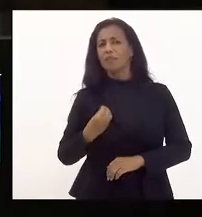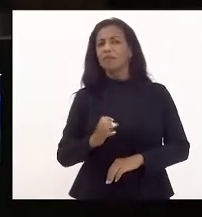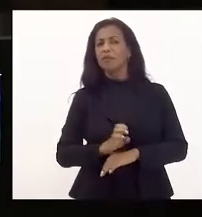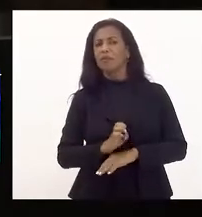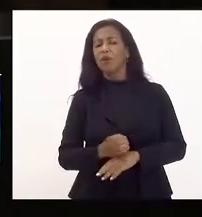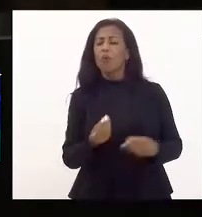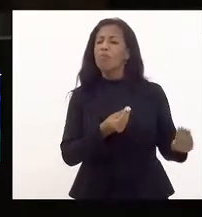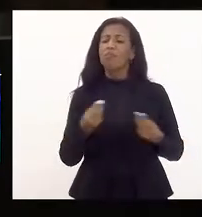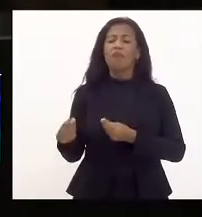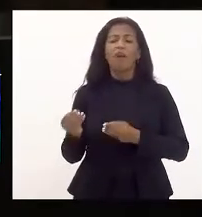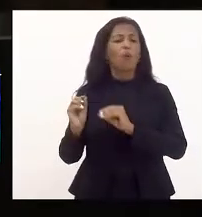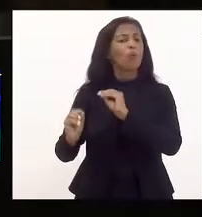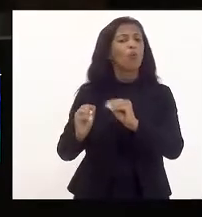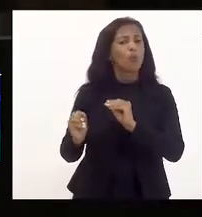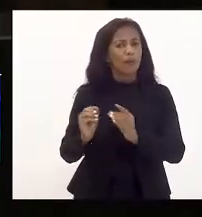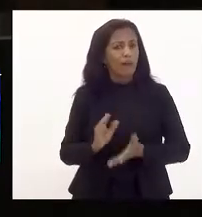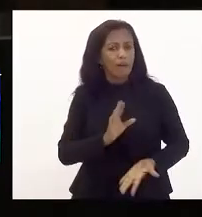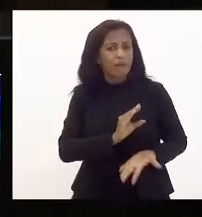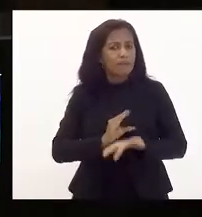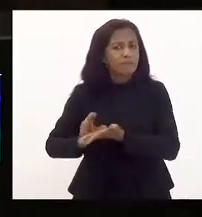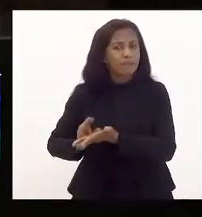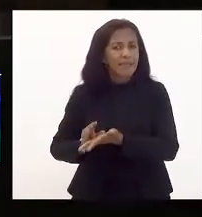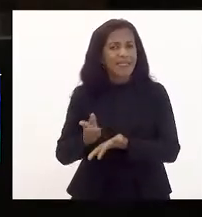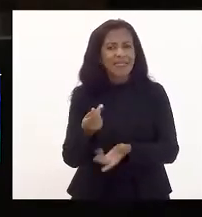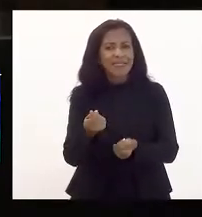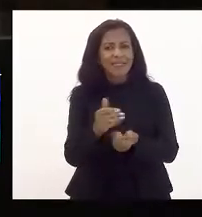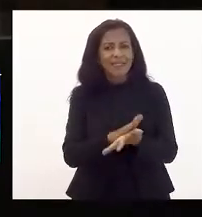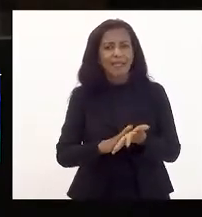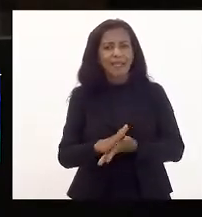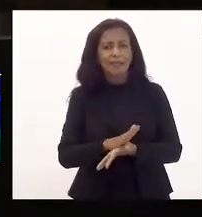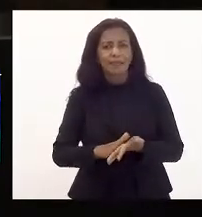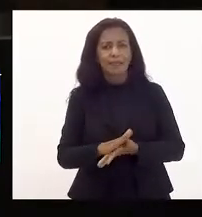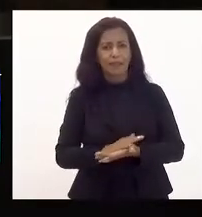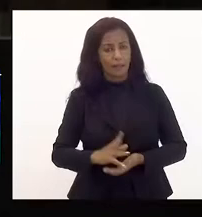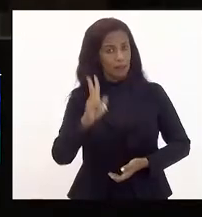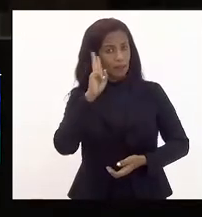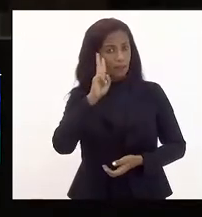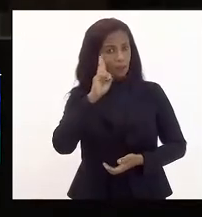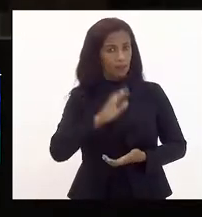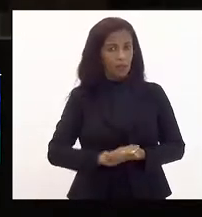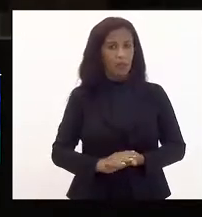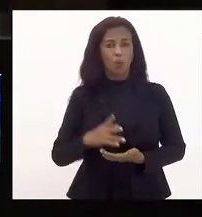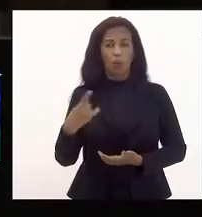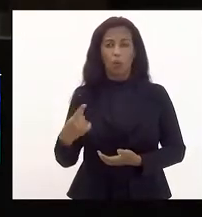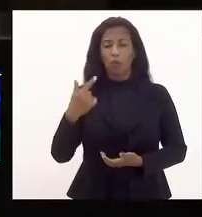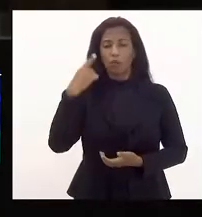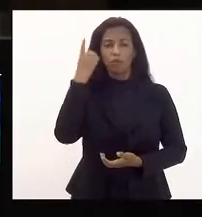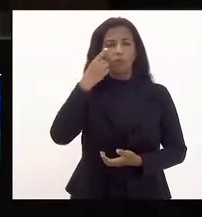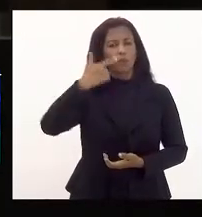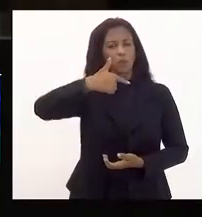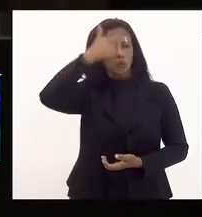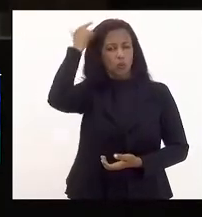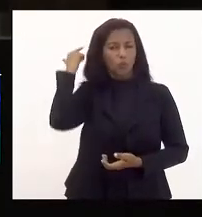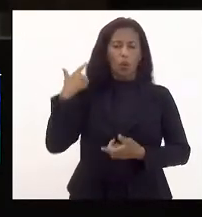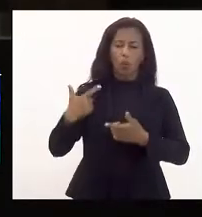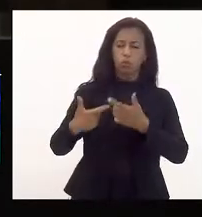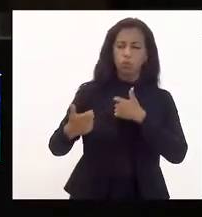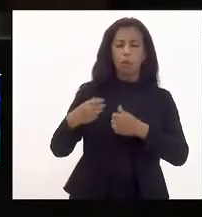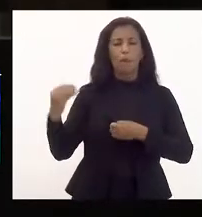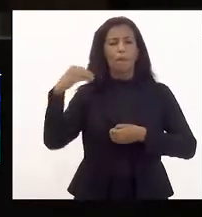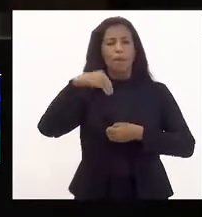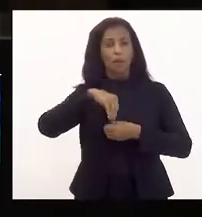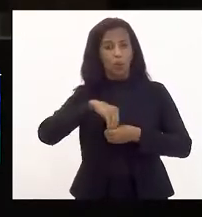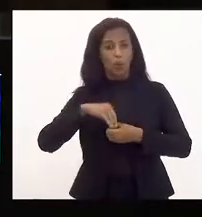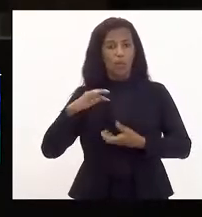disso, o que traz esses benefícios fiscais? Nada. Eu me lembro quando o Luiz Paulo brigou e lutou aqui na casa para incluir na